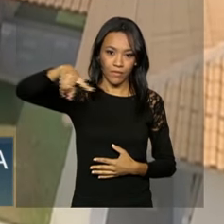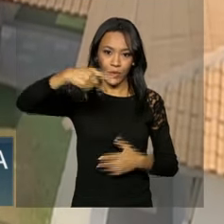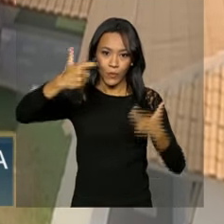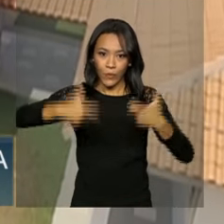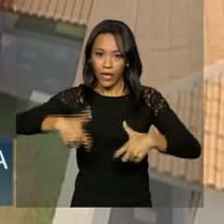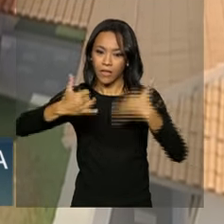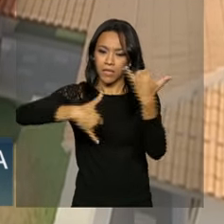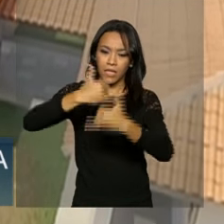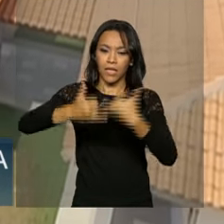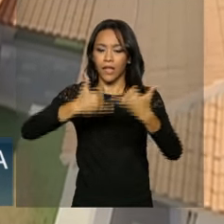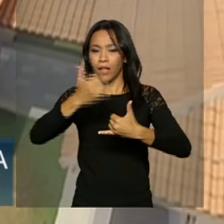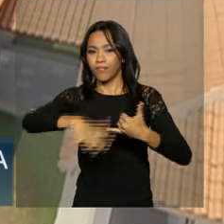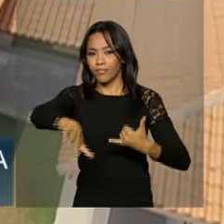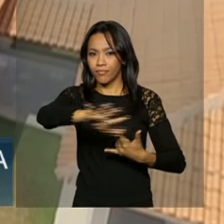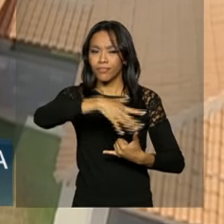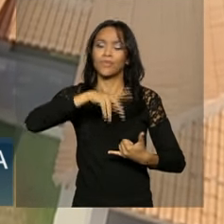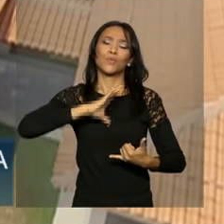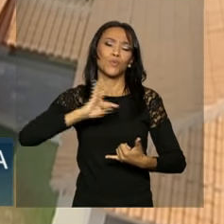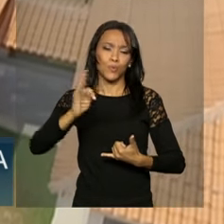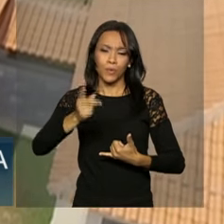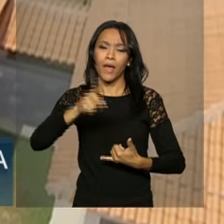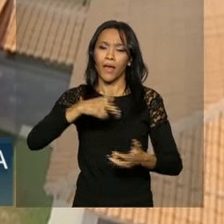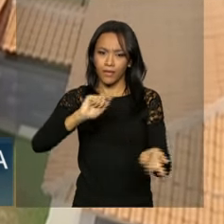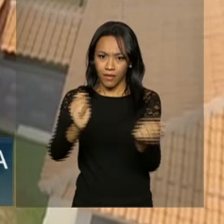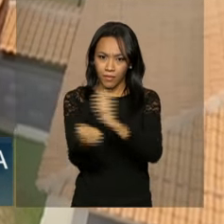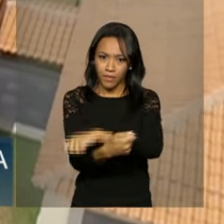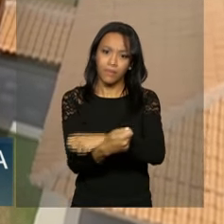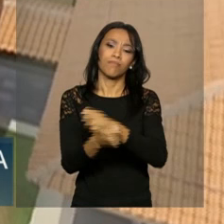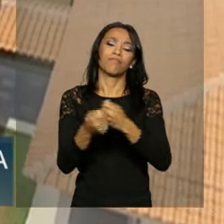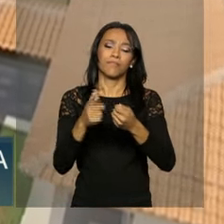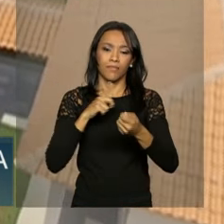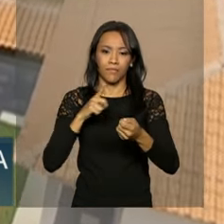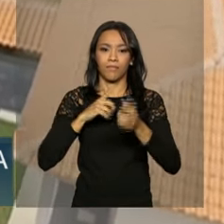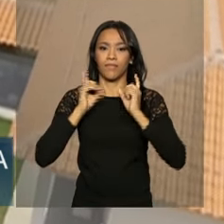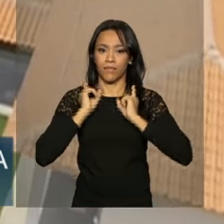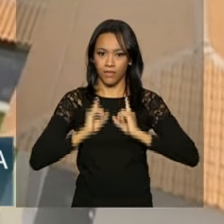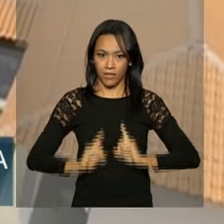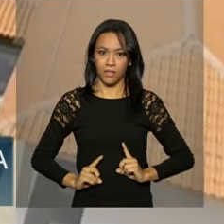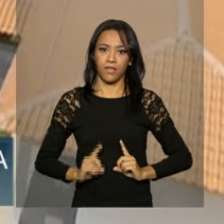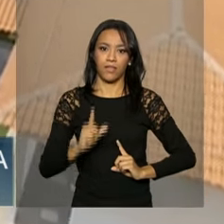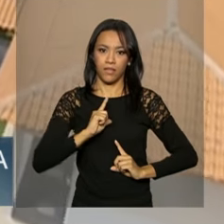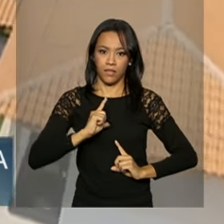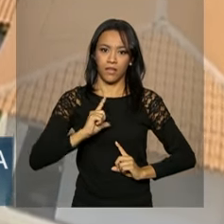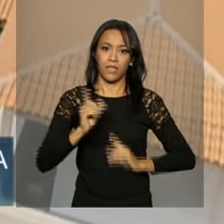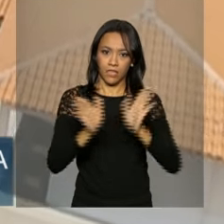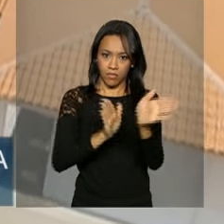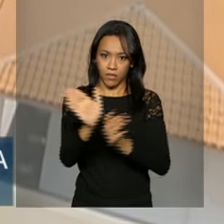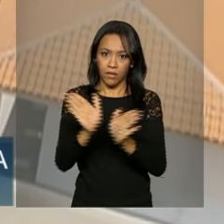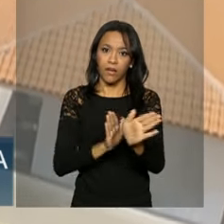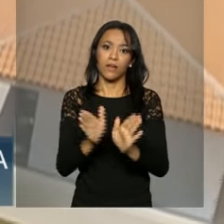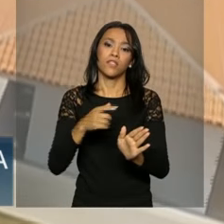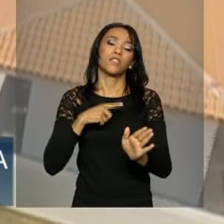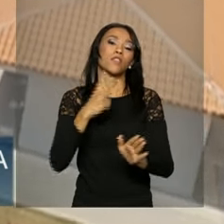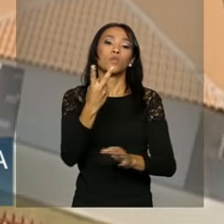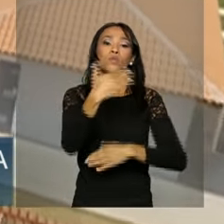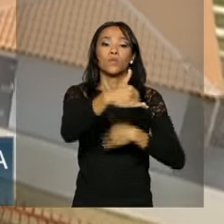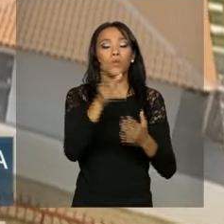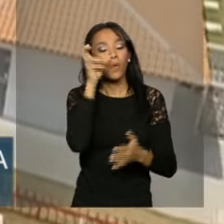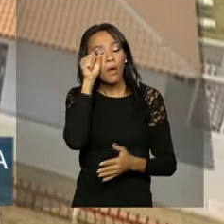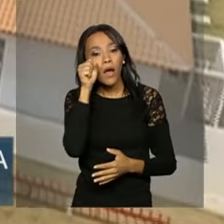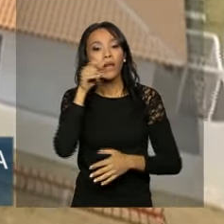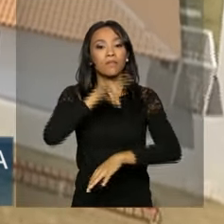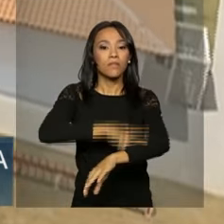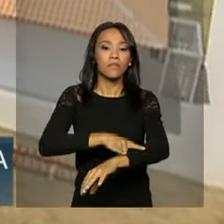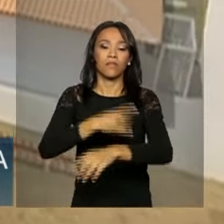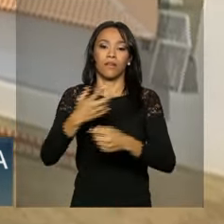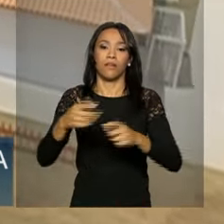As residências são todas adaptadas a pessoas com deficiência. Elas têm dois quartos, sala, cozinha, banheiro e